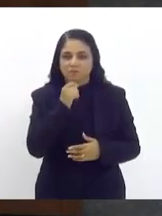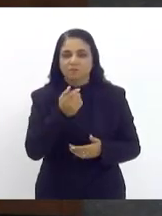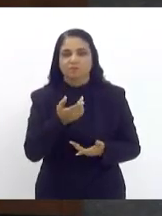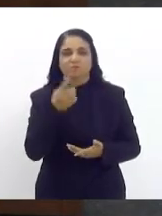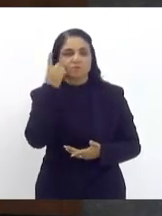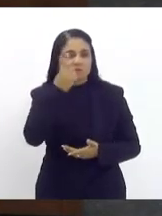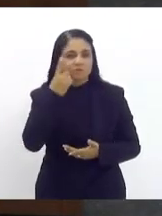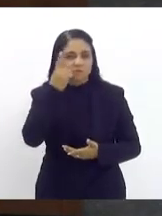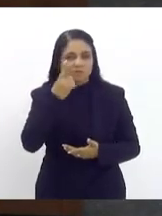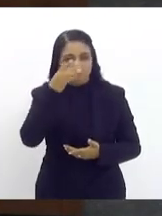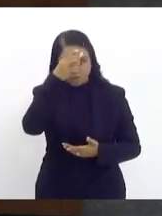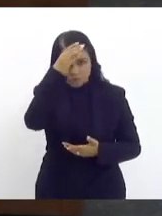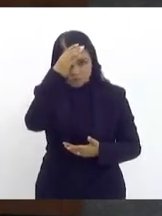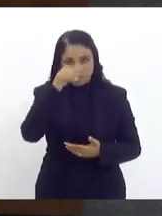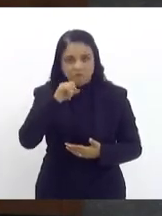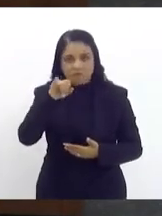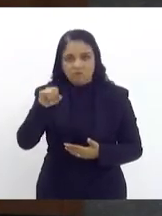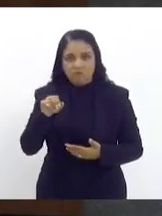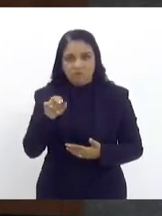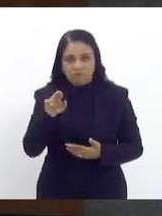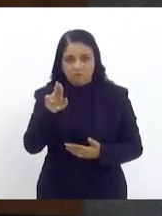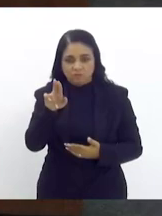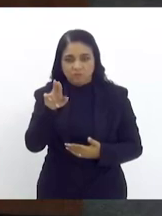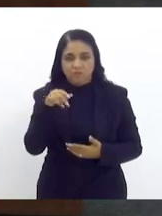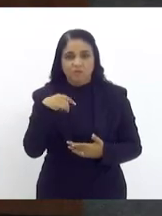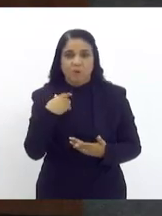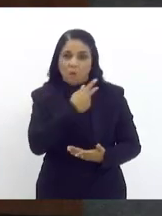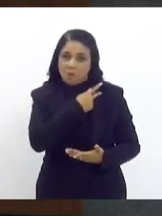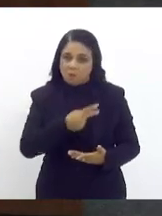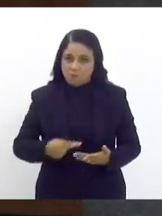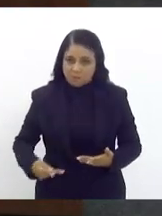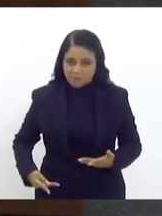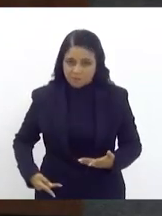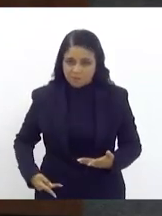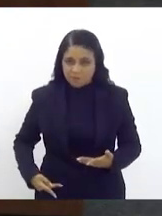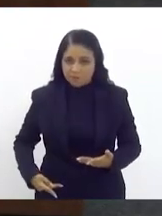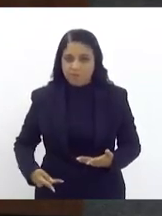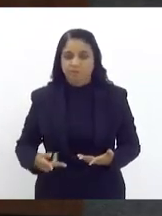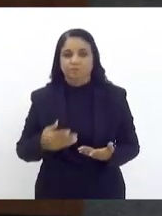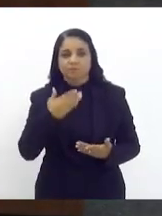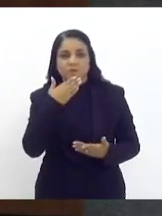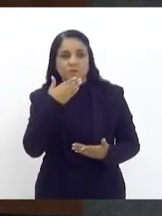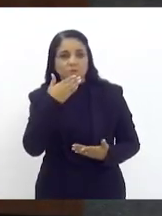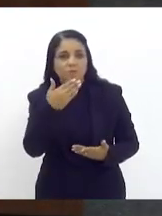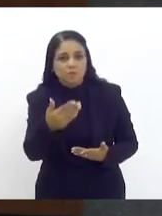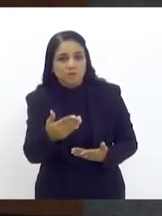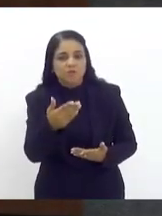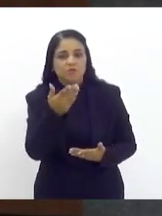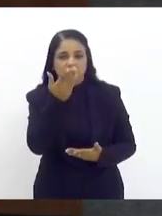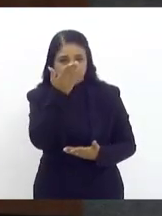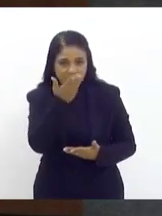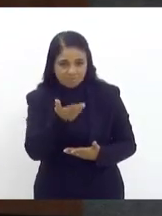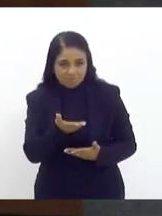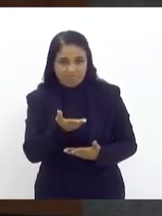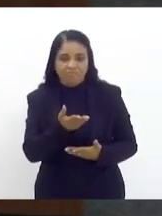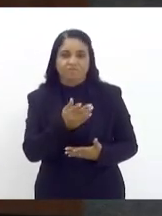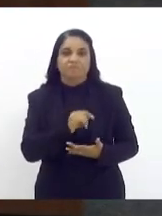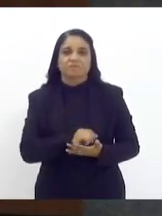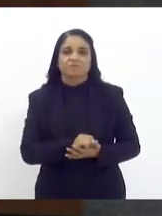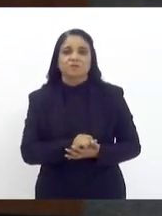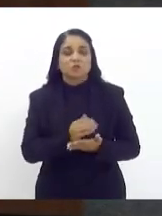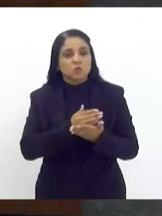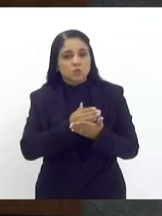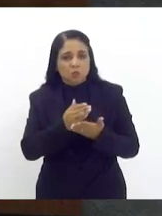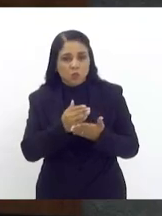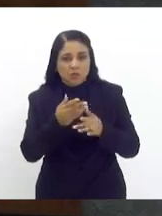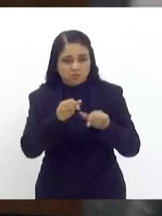Deputada pela ordem, deputada Tia Ju. Presidente, eu venho aqui fazer esse pedido à vossa excelência logo no início da sessão